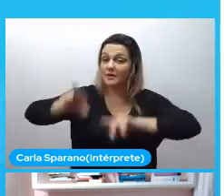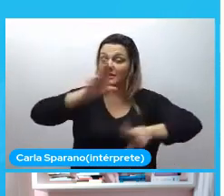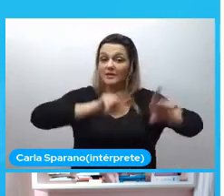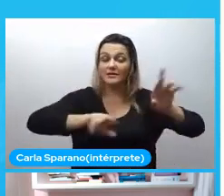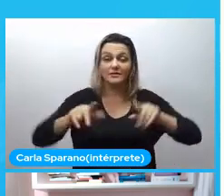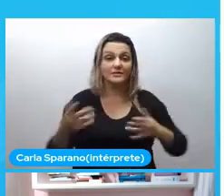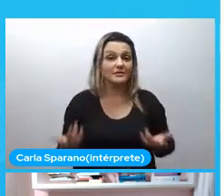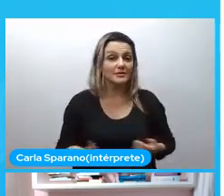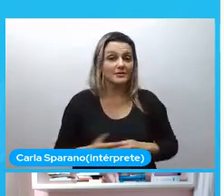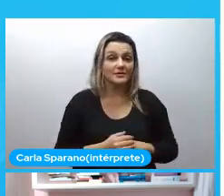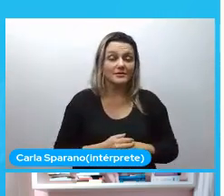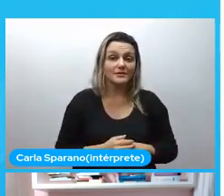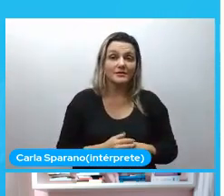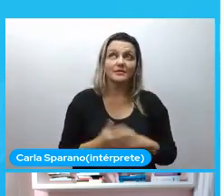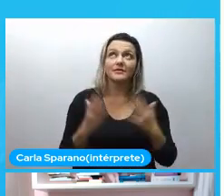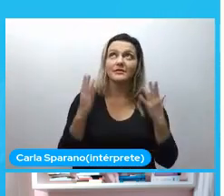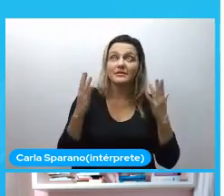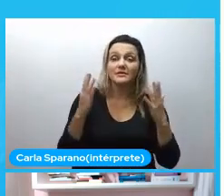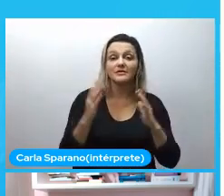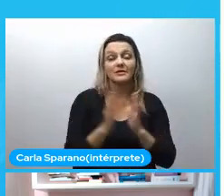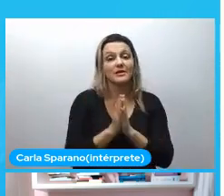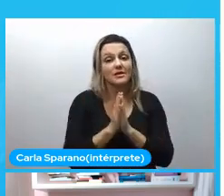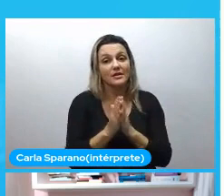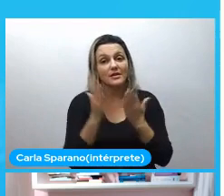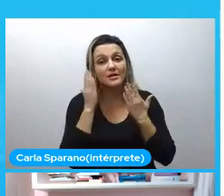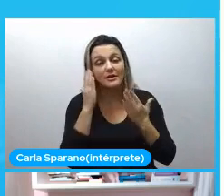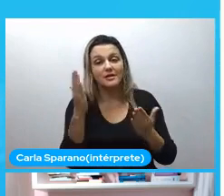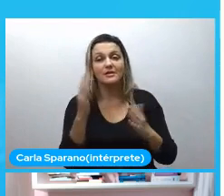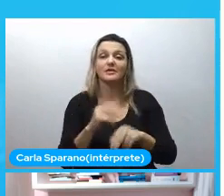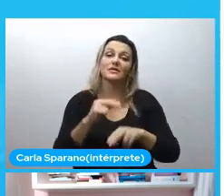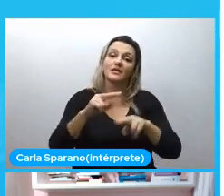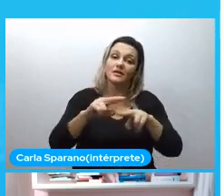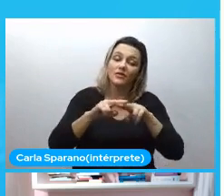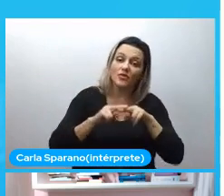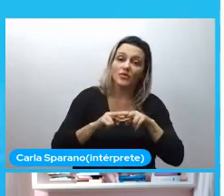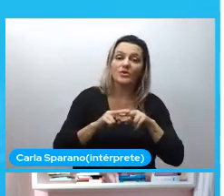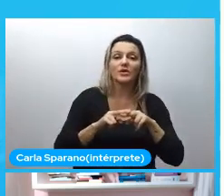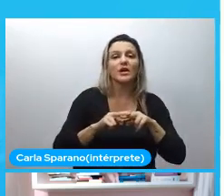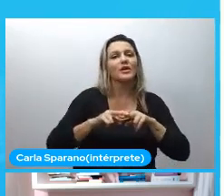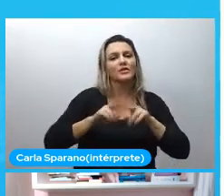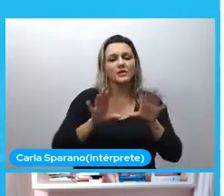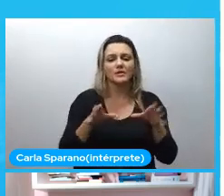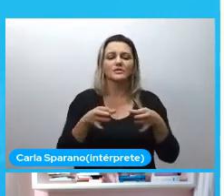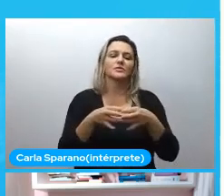e foi graças à diversidade da comunidade